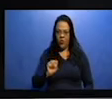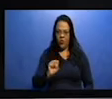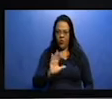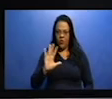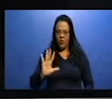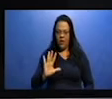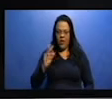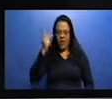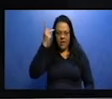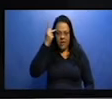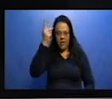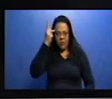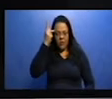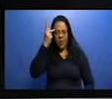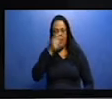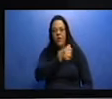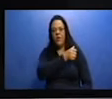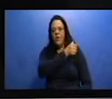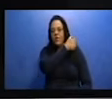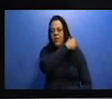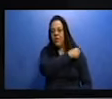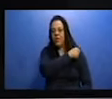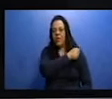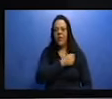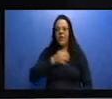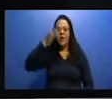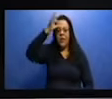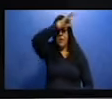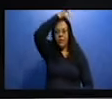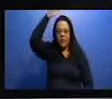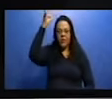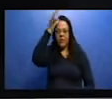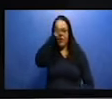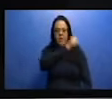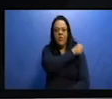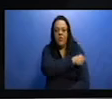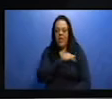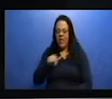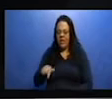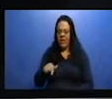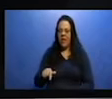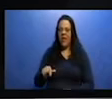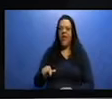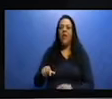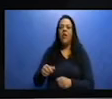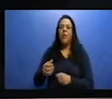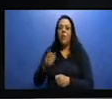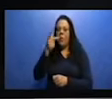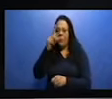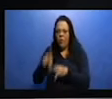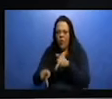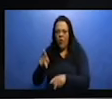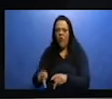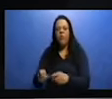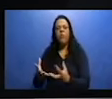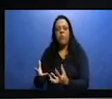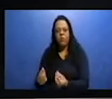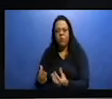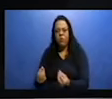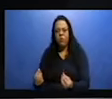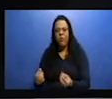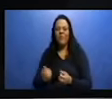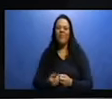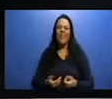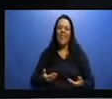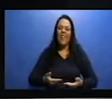Paulo, Minas Gerais, Espírito Santo e Rio de Janeiro, é a região mais urbanizada. Em contrapartida, nós temos aqui a região norte